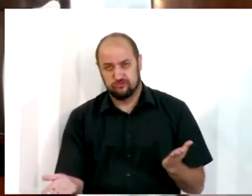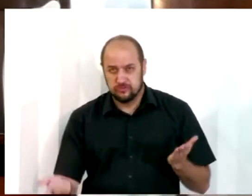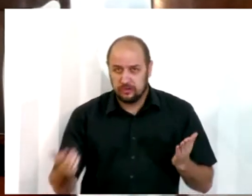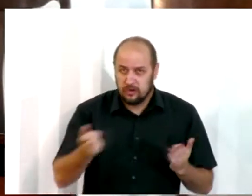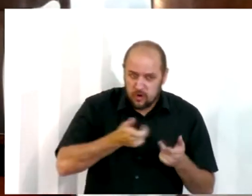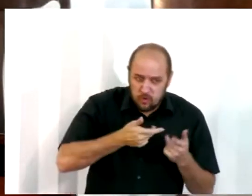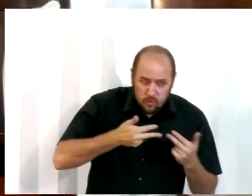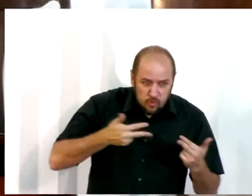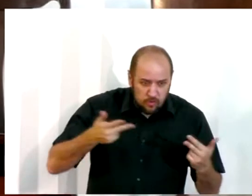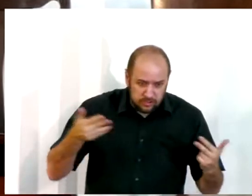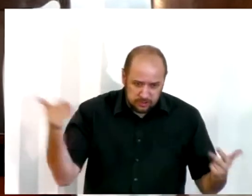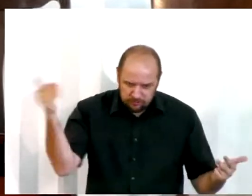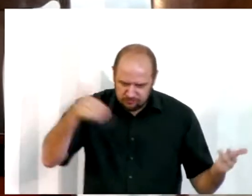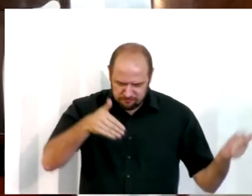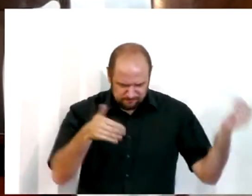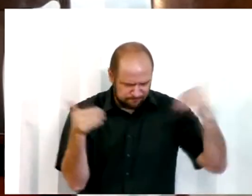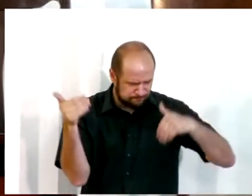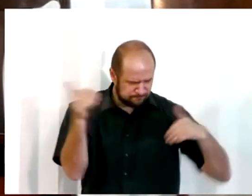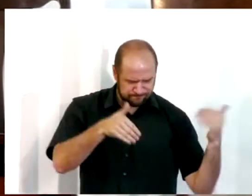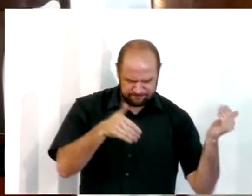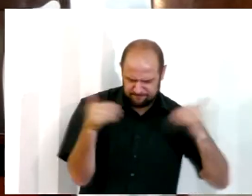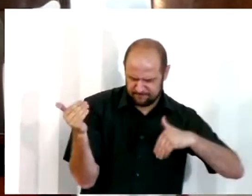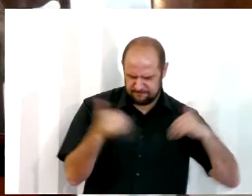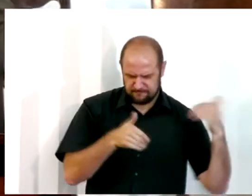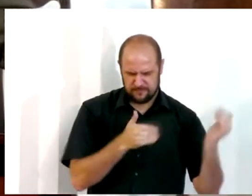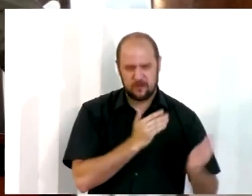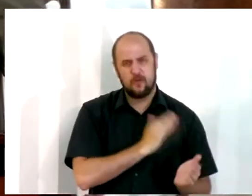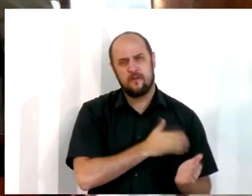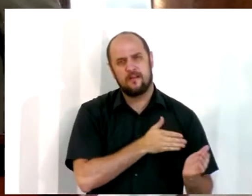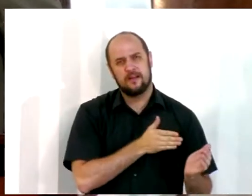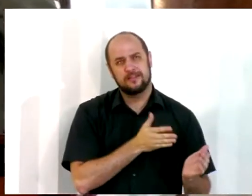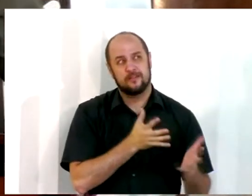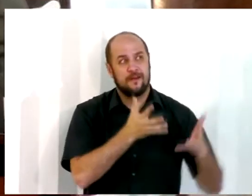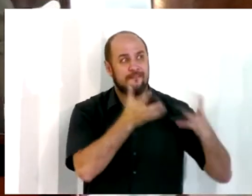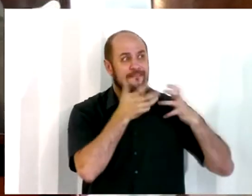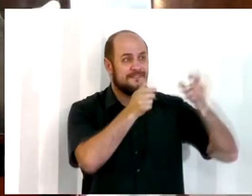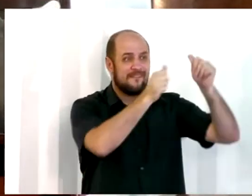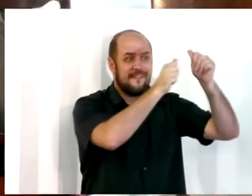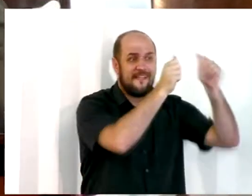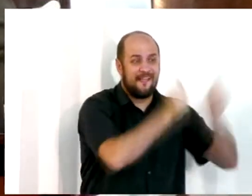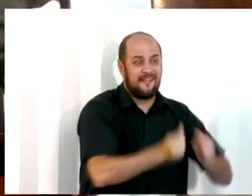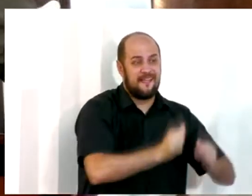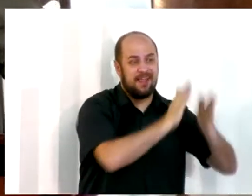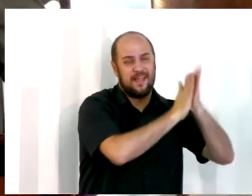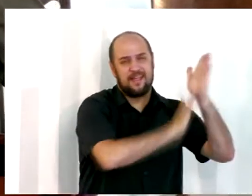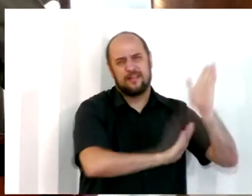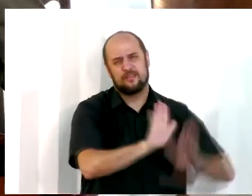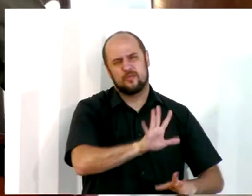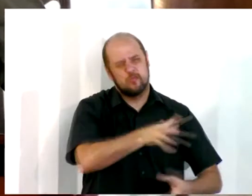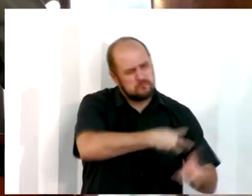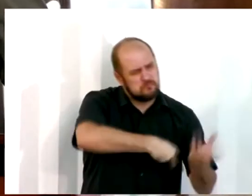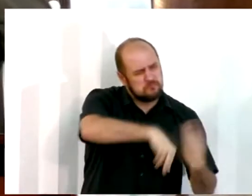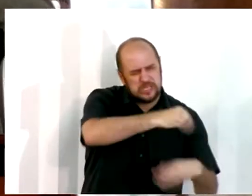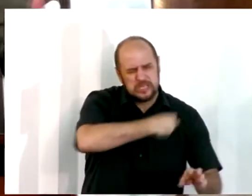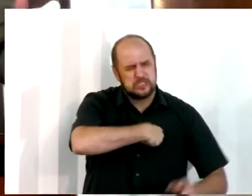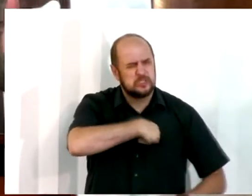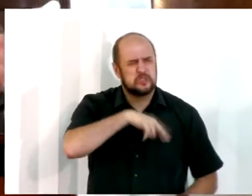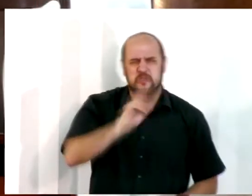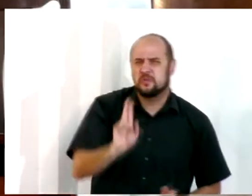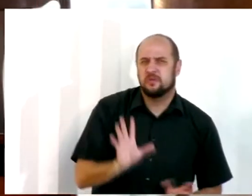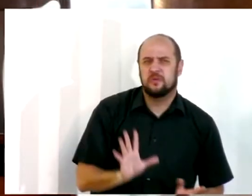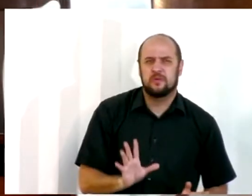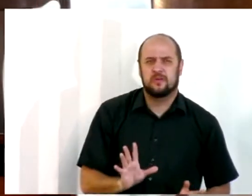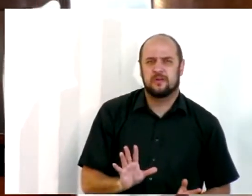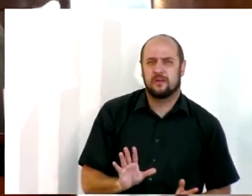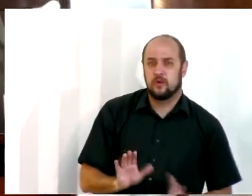começam a ocupar o coração do povo, entre eles adorar outros deuses, sincretismo religioso, deixaram de